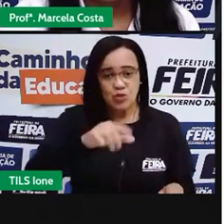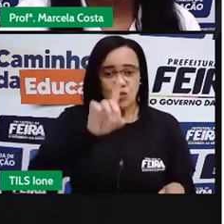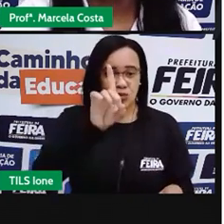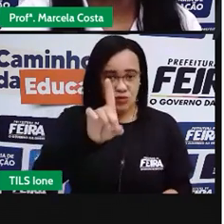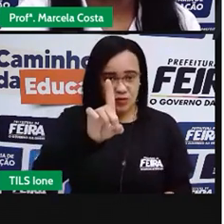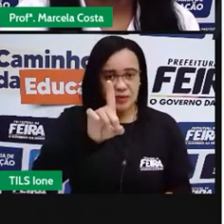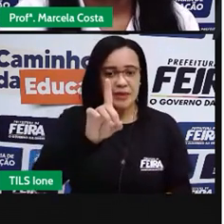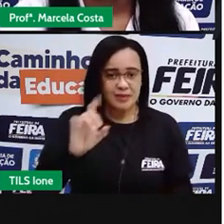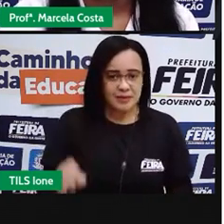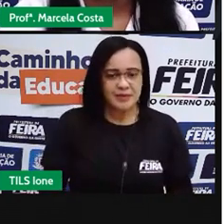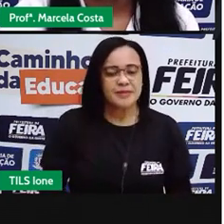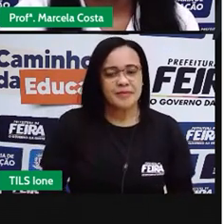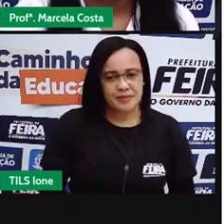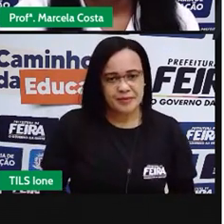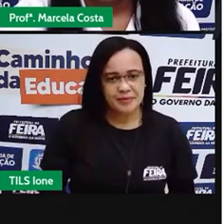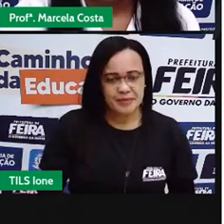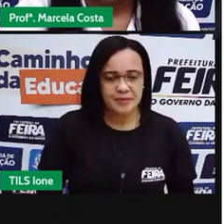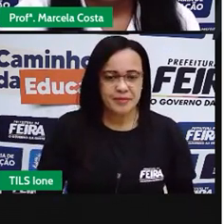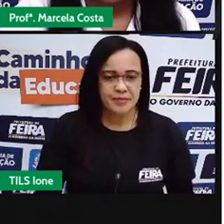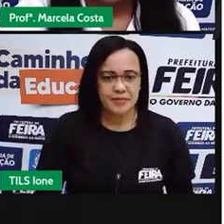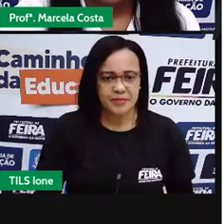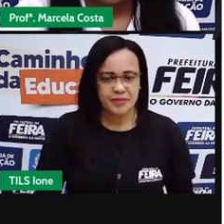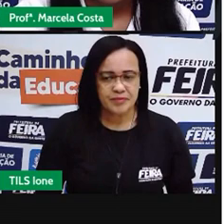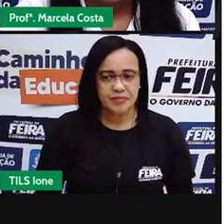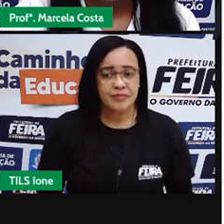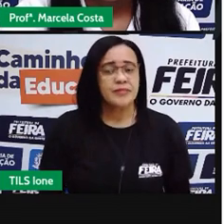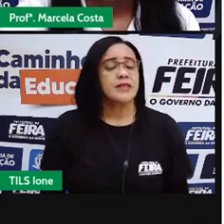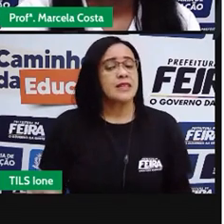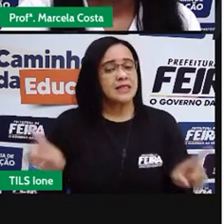Avenida